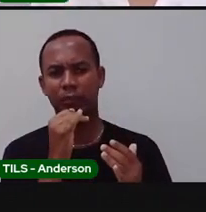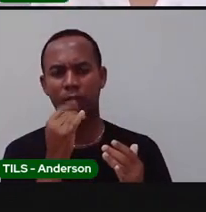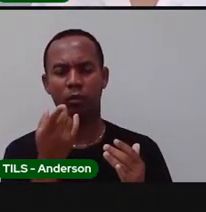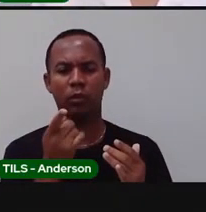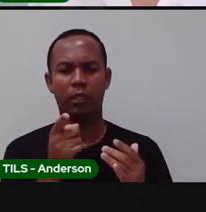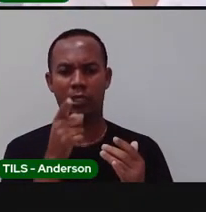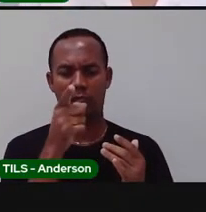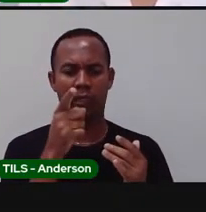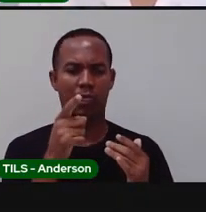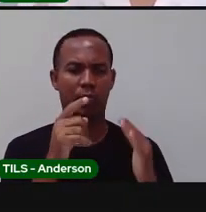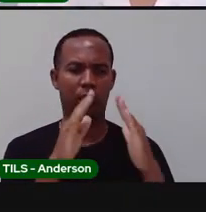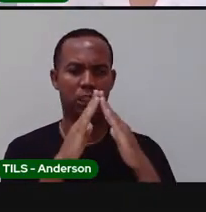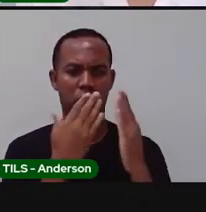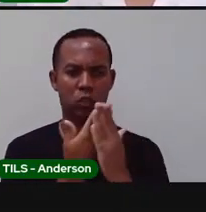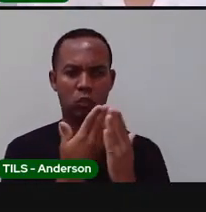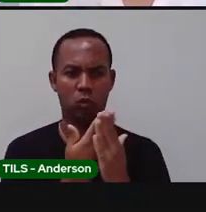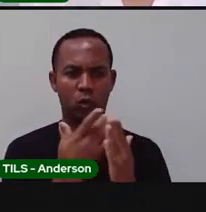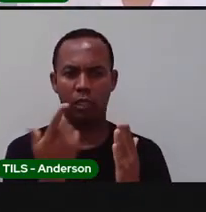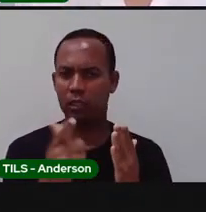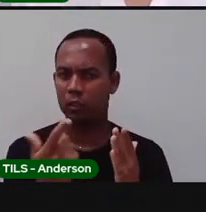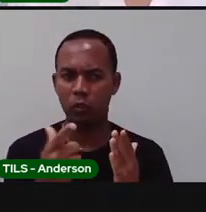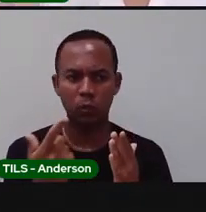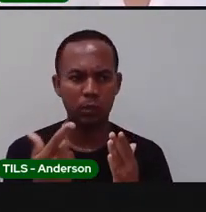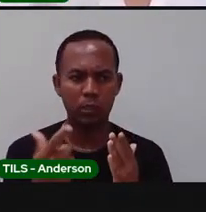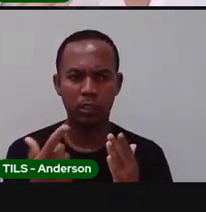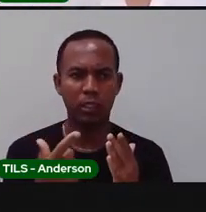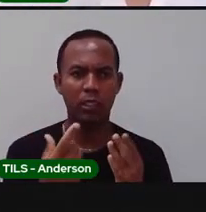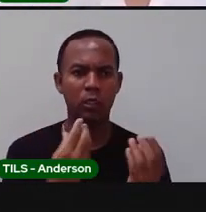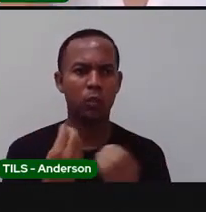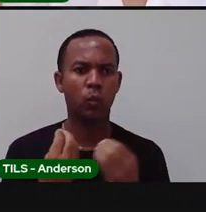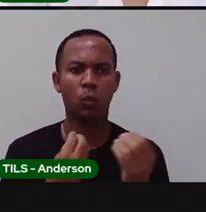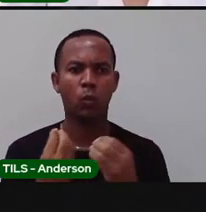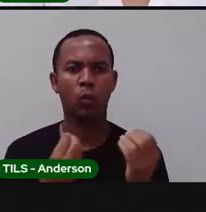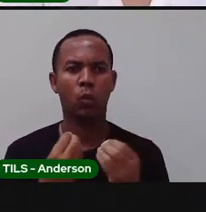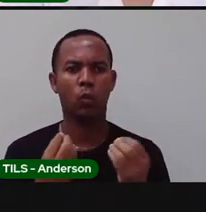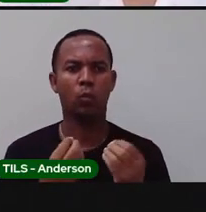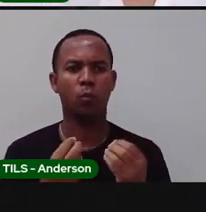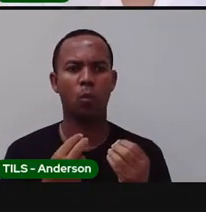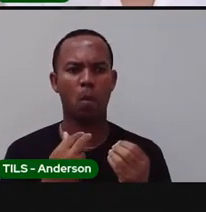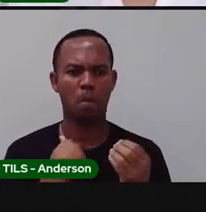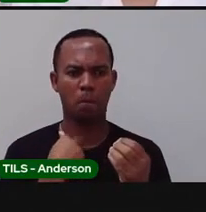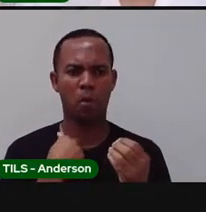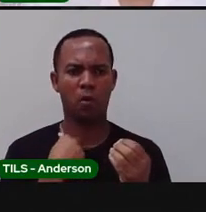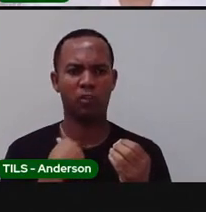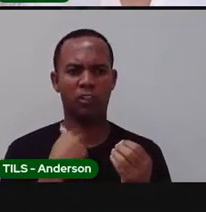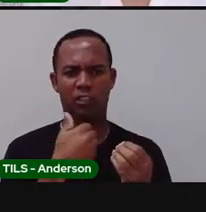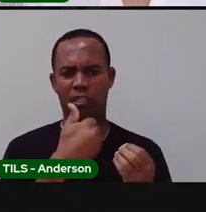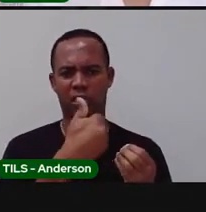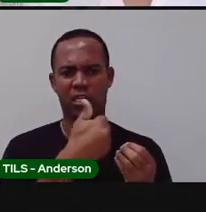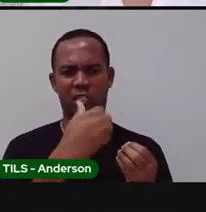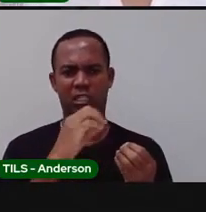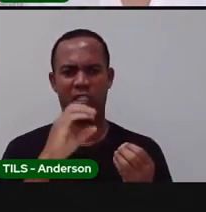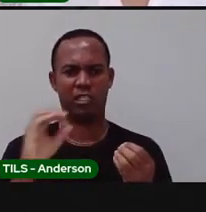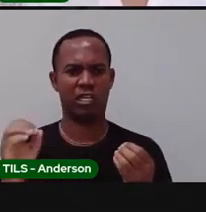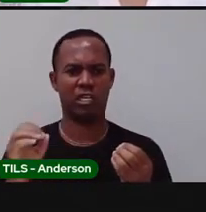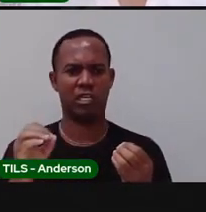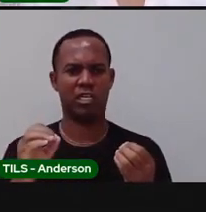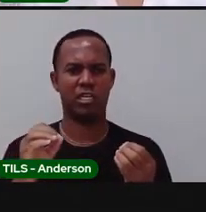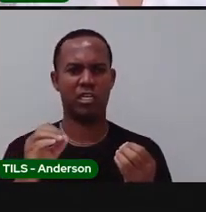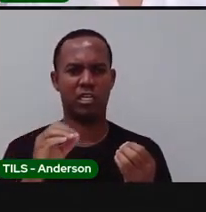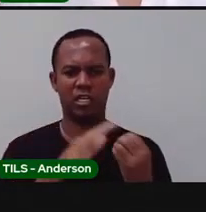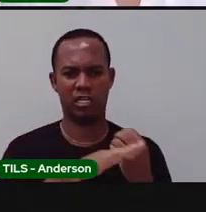se ela não tem vaga, ela não pode chegar numa sala de aula, a direção não pode matricular sem alunos, porque o professor não vai dar conta.